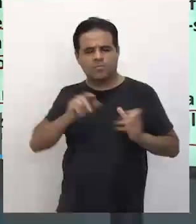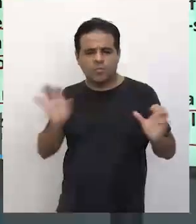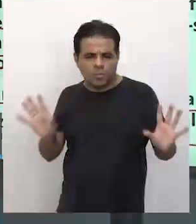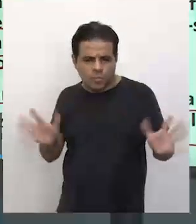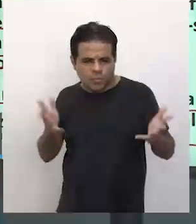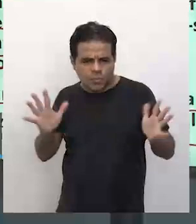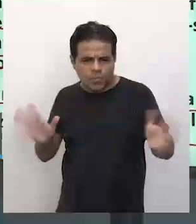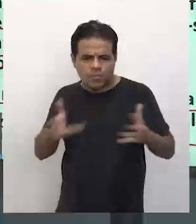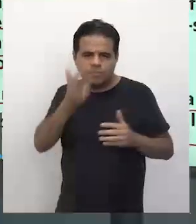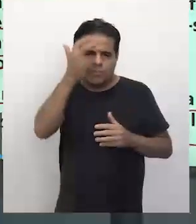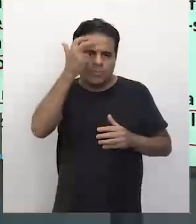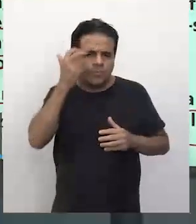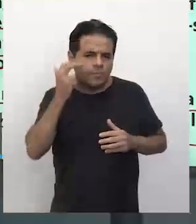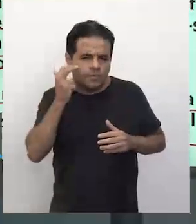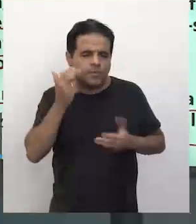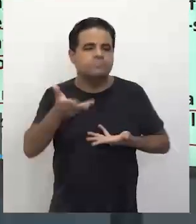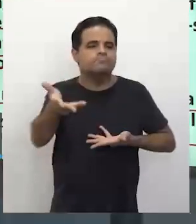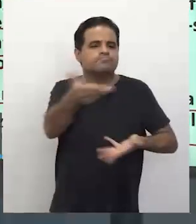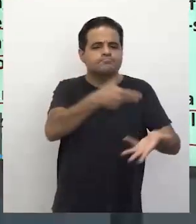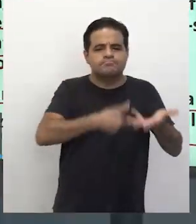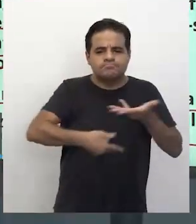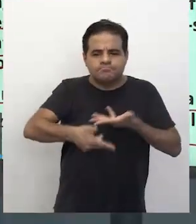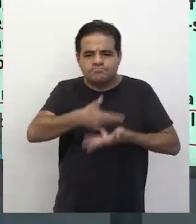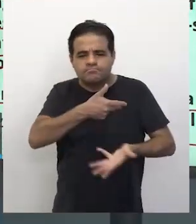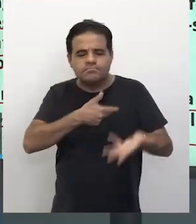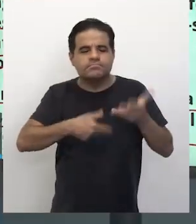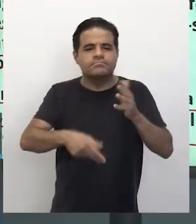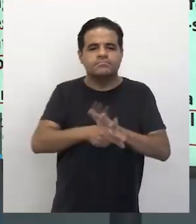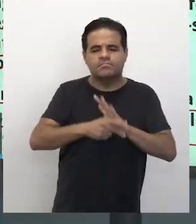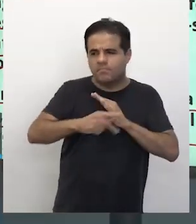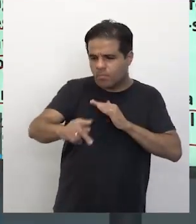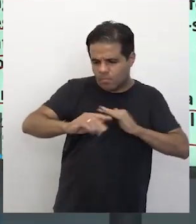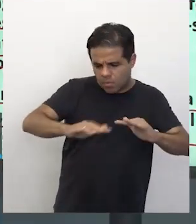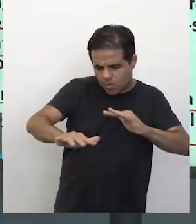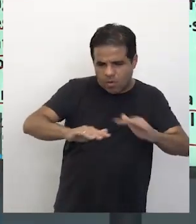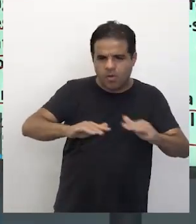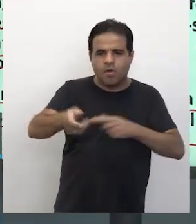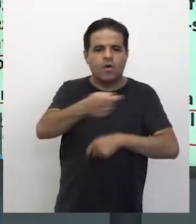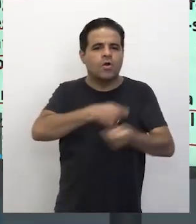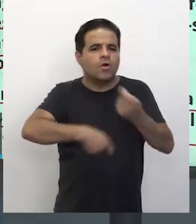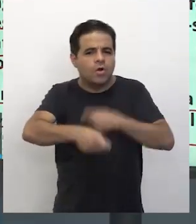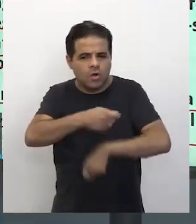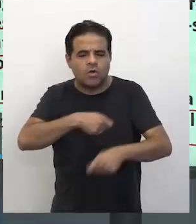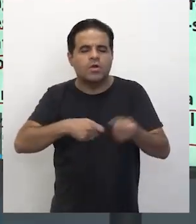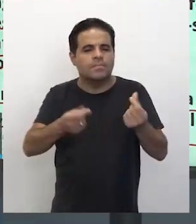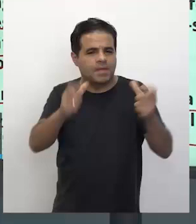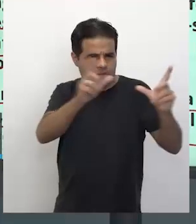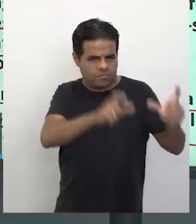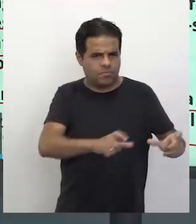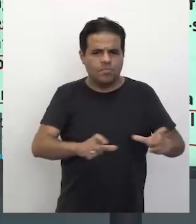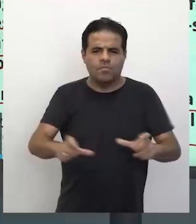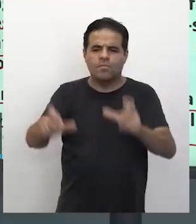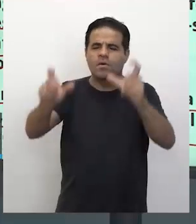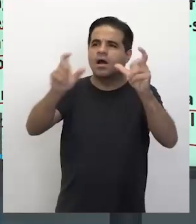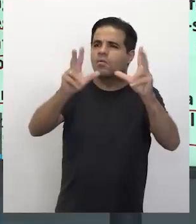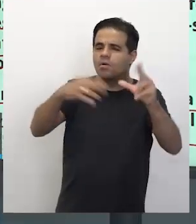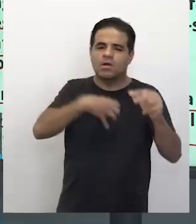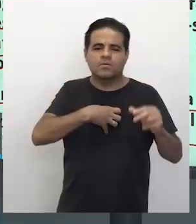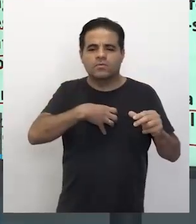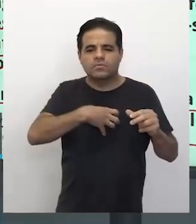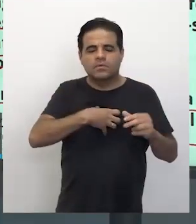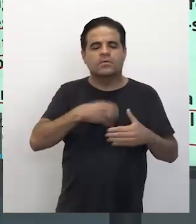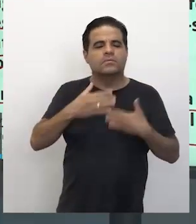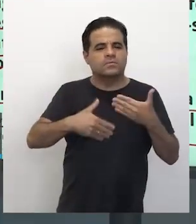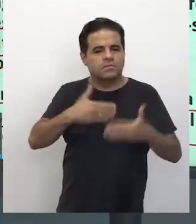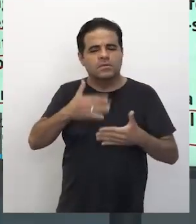culturais, está relacionado com aquele que vai fazer mobilizar a economia local. Ainda mais nos lugares, por exemplo, como Salvador. O turista é